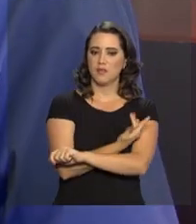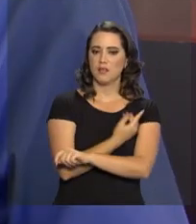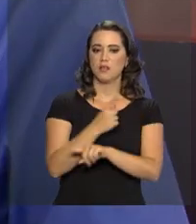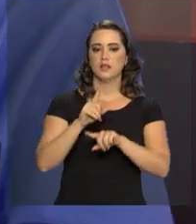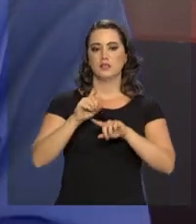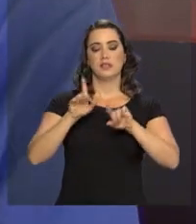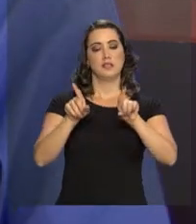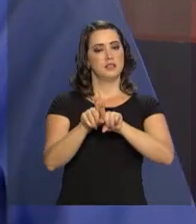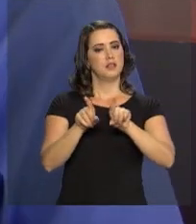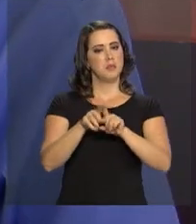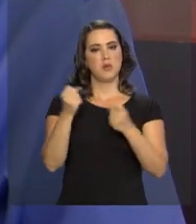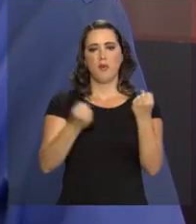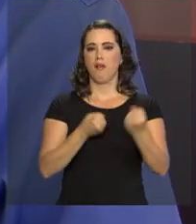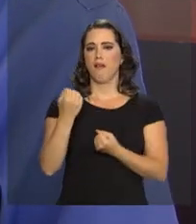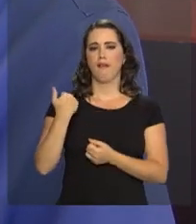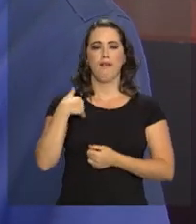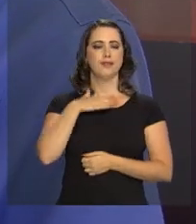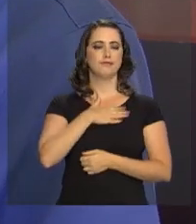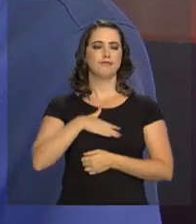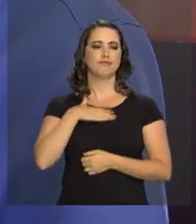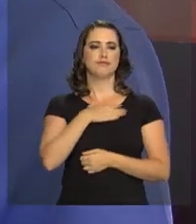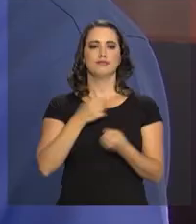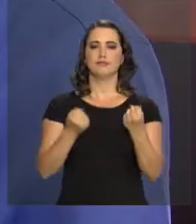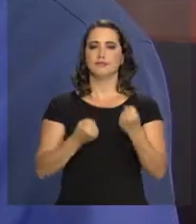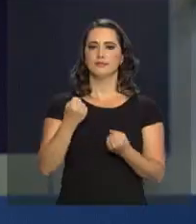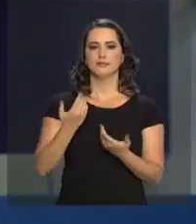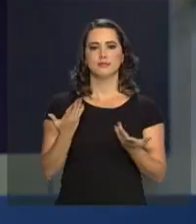E também de ser um carro mais prazeroso para você.